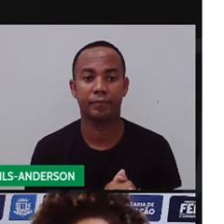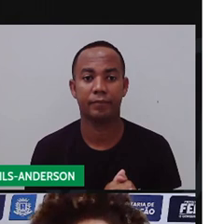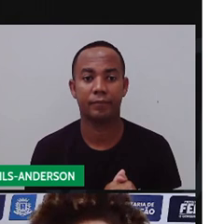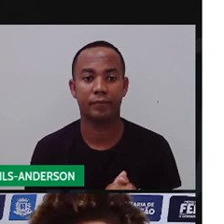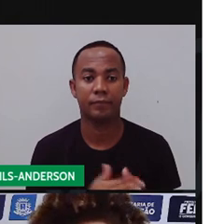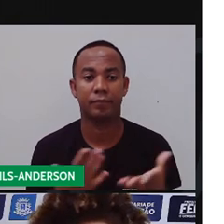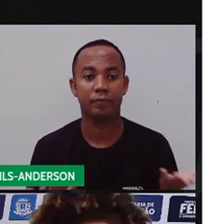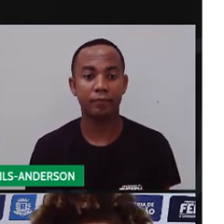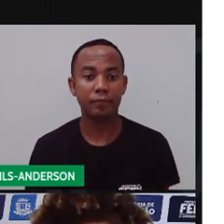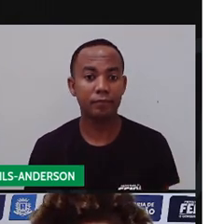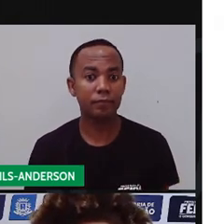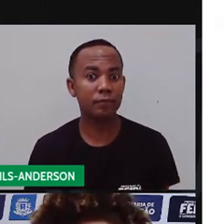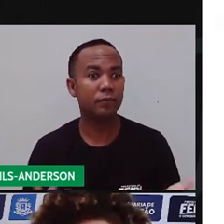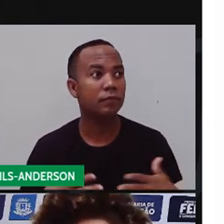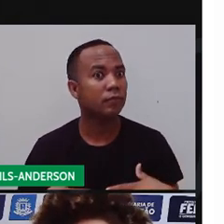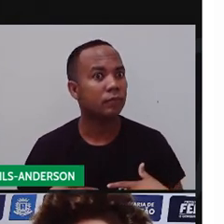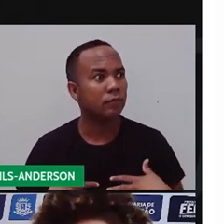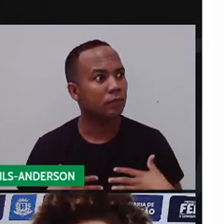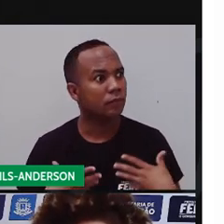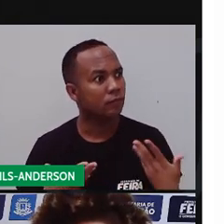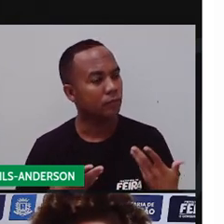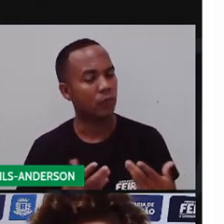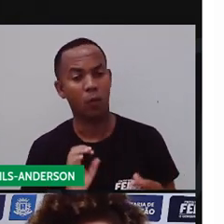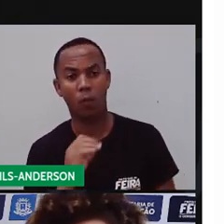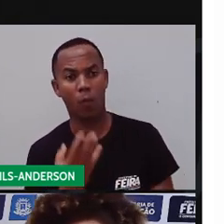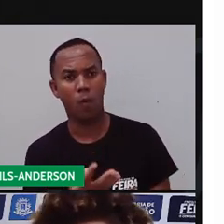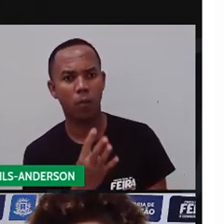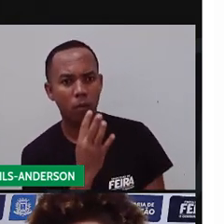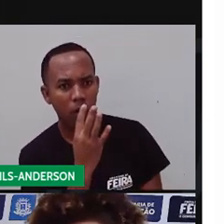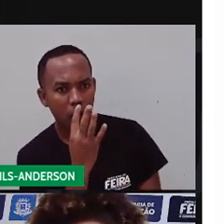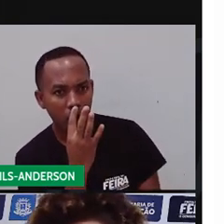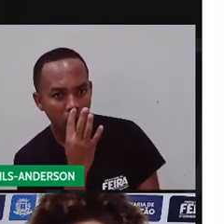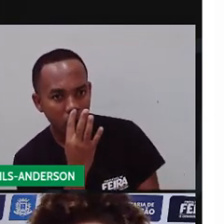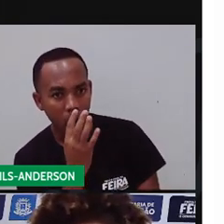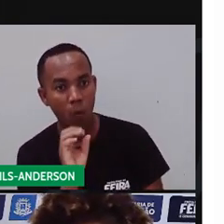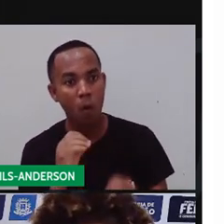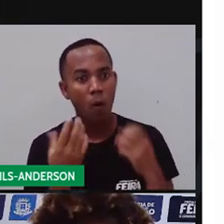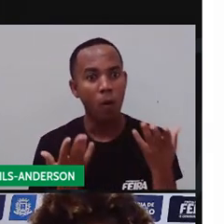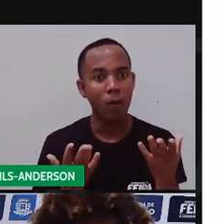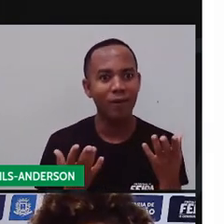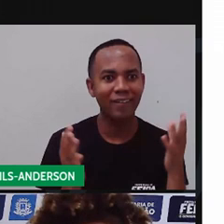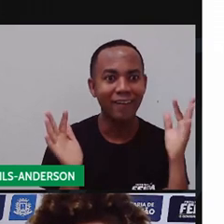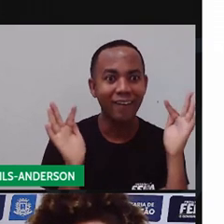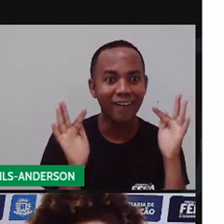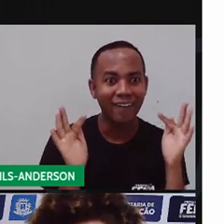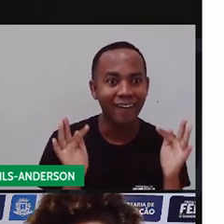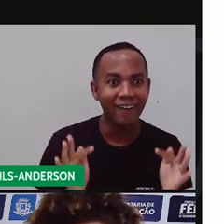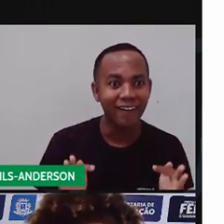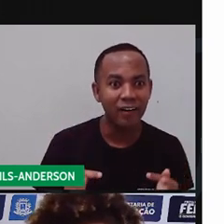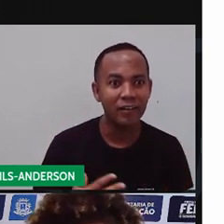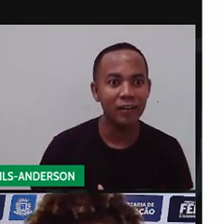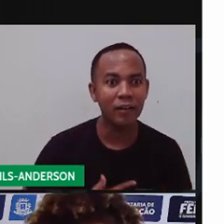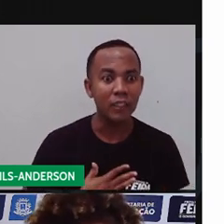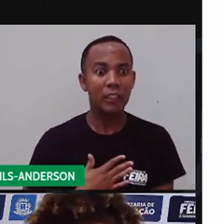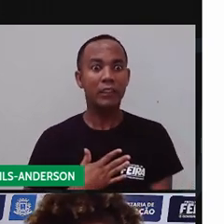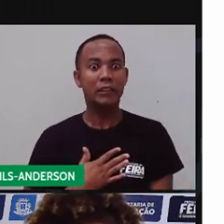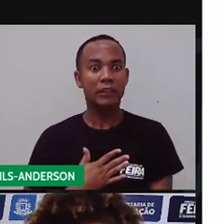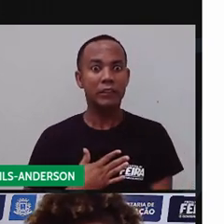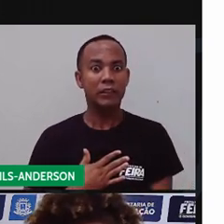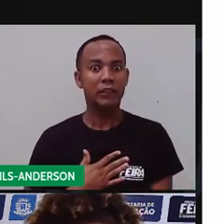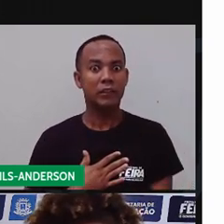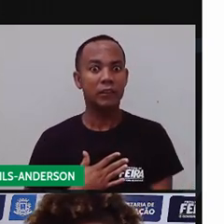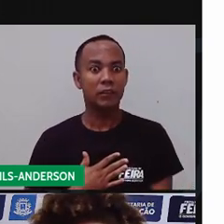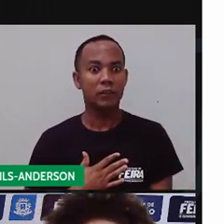Exclamação. Exclamação indica admiração, alegria e espanto. Que susto!